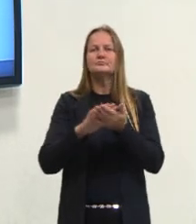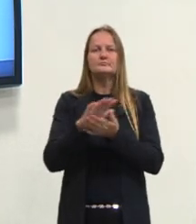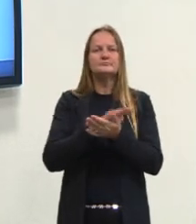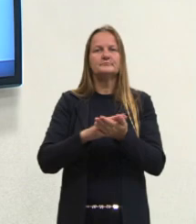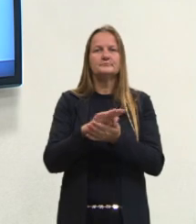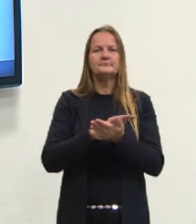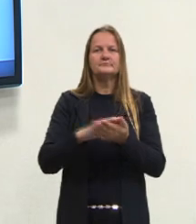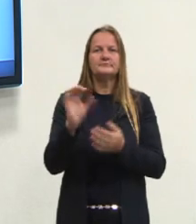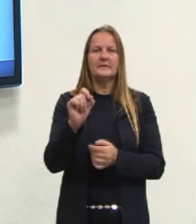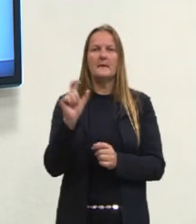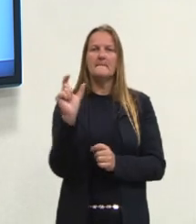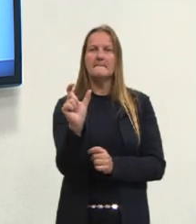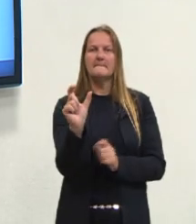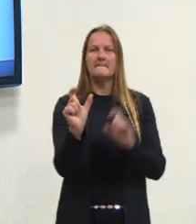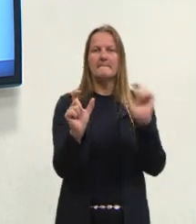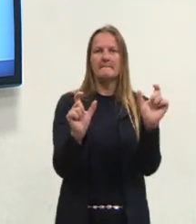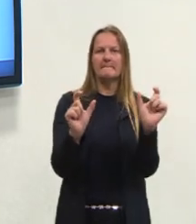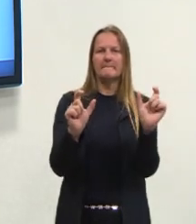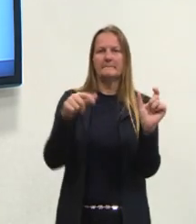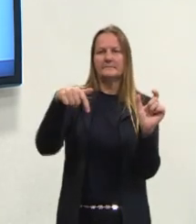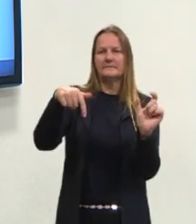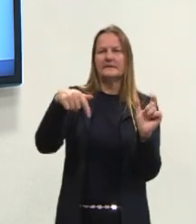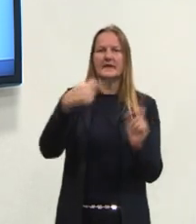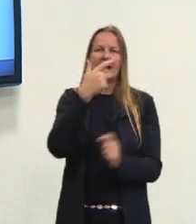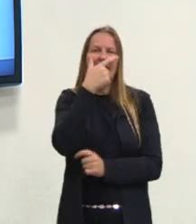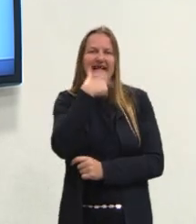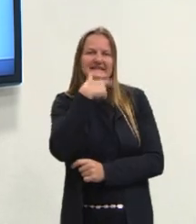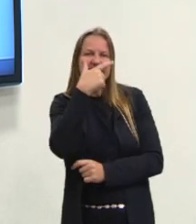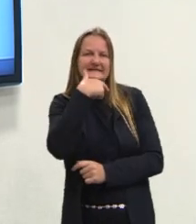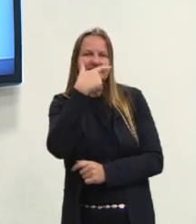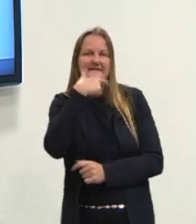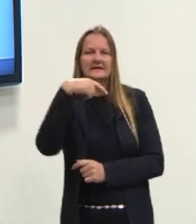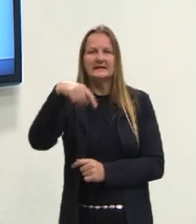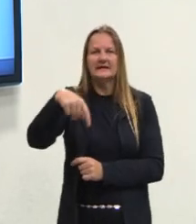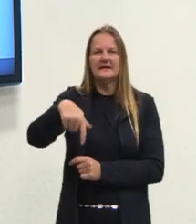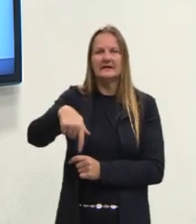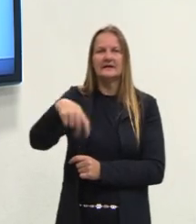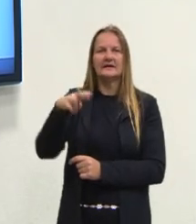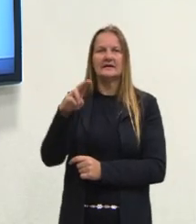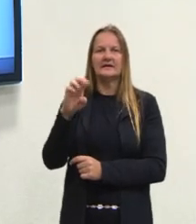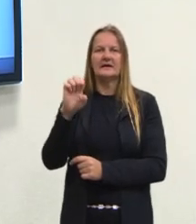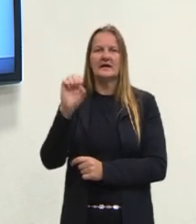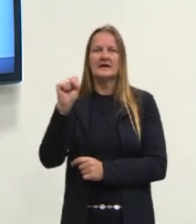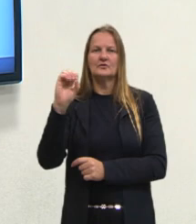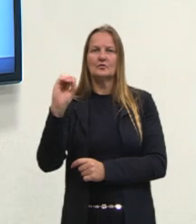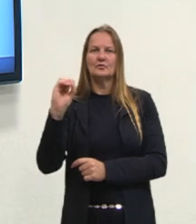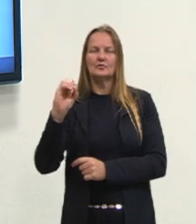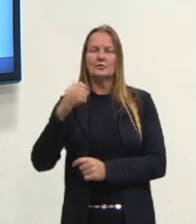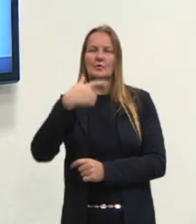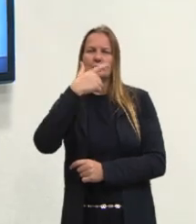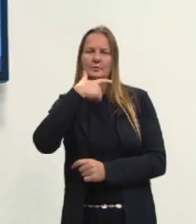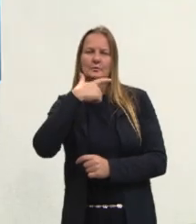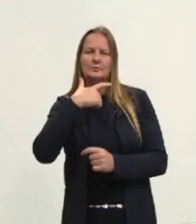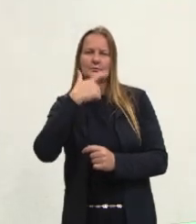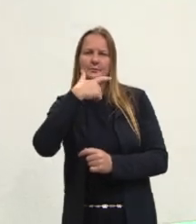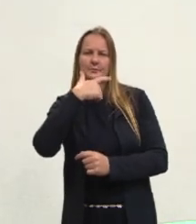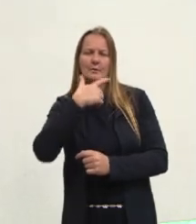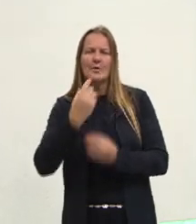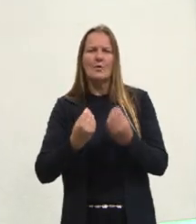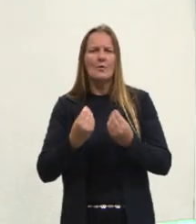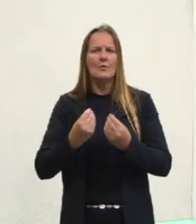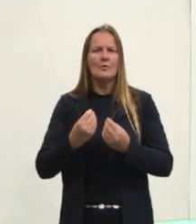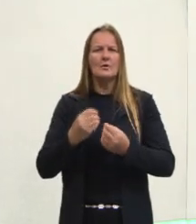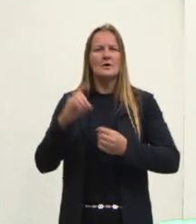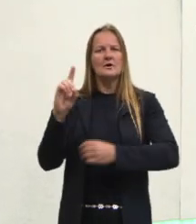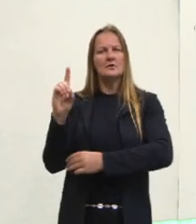U na palavra, por exemplo, QSO, QSO, eu tenho um dígrafo ali. Agora, nós temos o